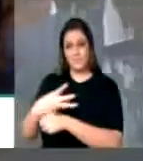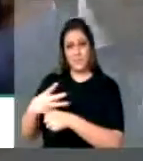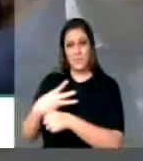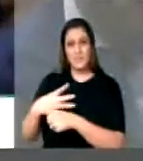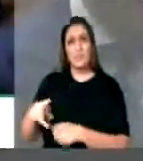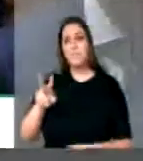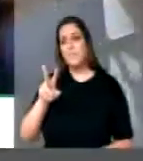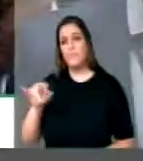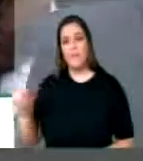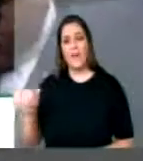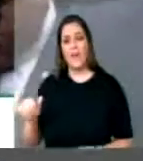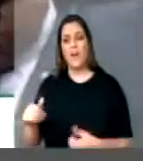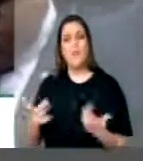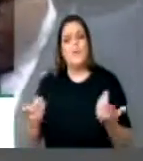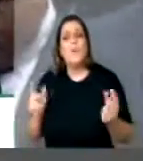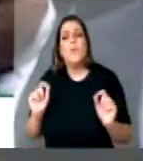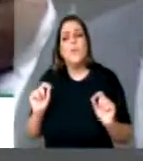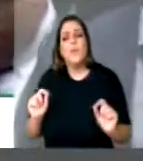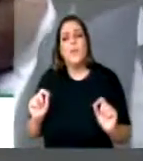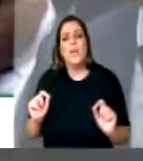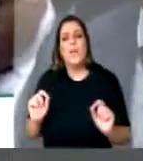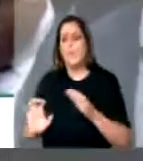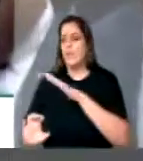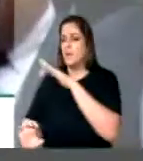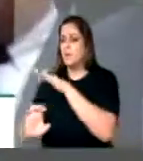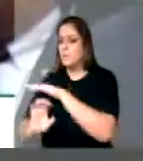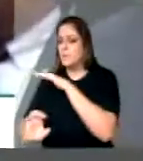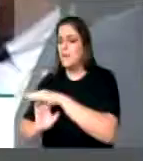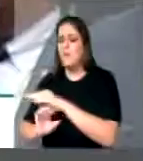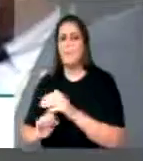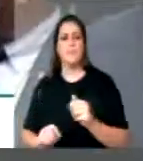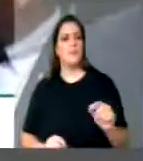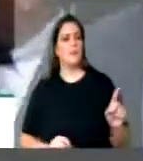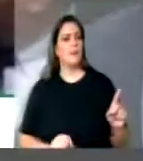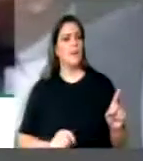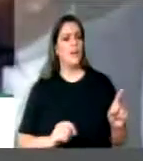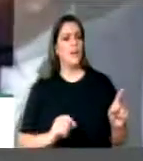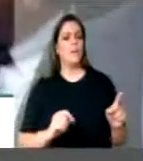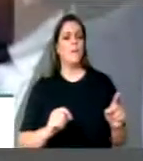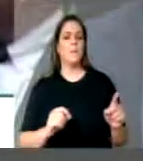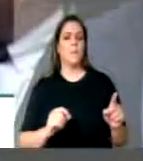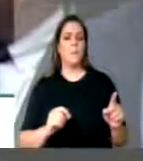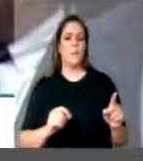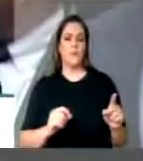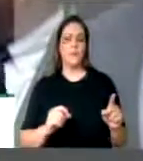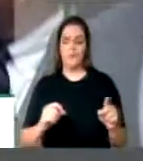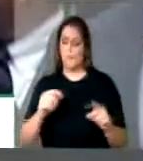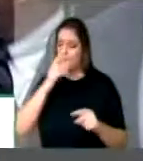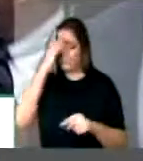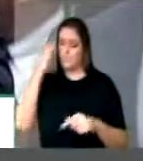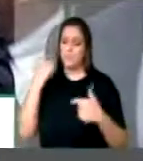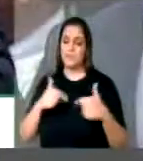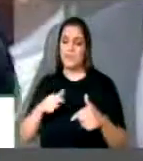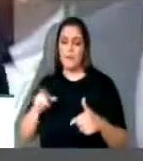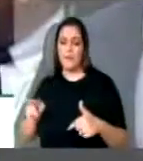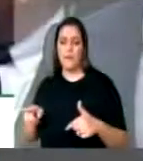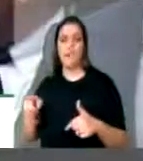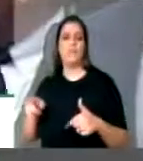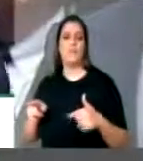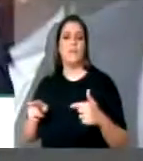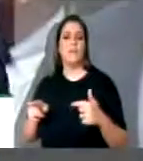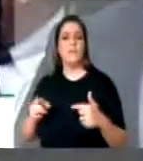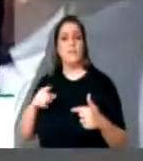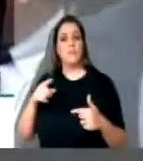intermediário. E o trabalhador é explorado e não recebe por aquilo que trabalhou de maneira adequada. A